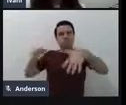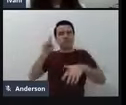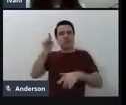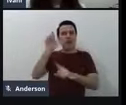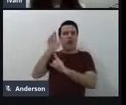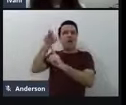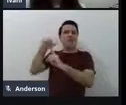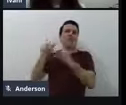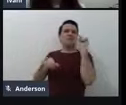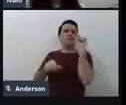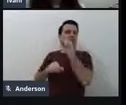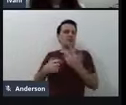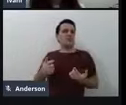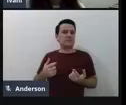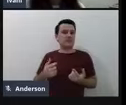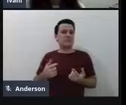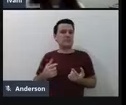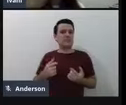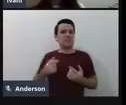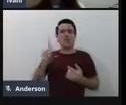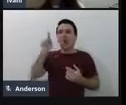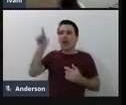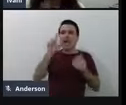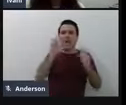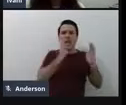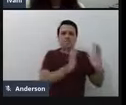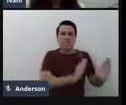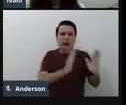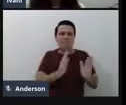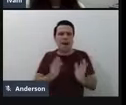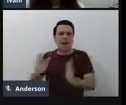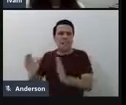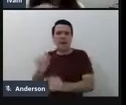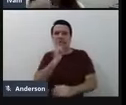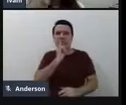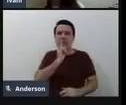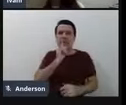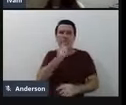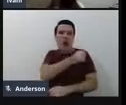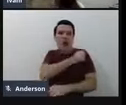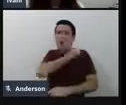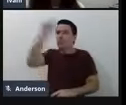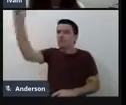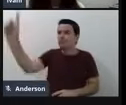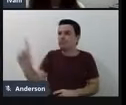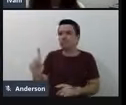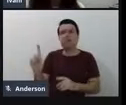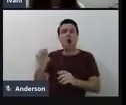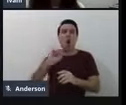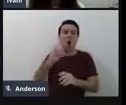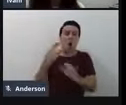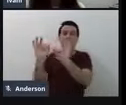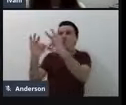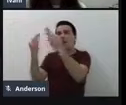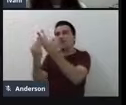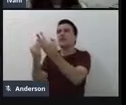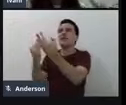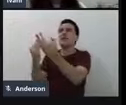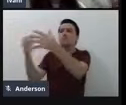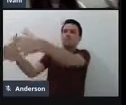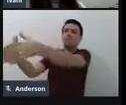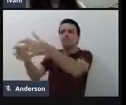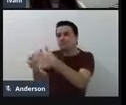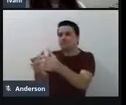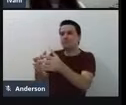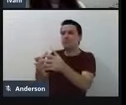fluxograma de Bersh para que realmente quando um aluno chega com uma demanda ou aquela família chega com uma demanda, que a gente